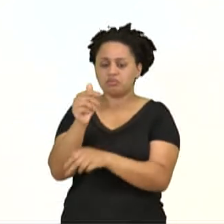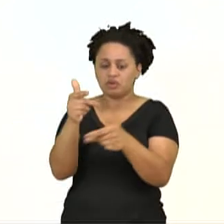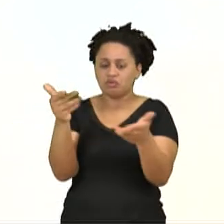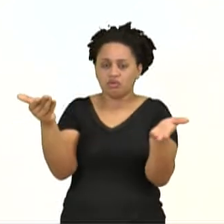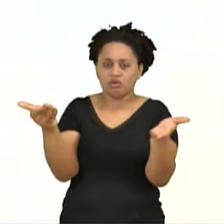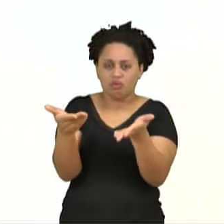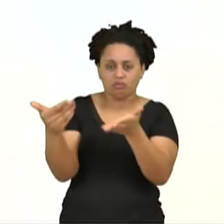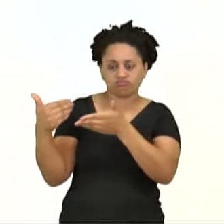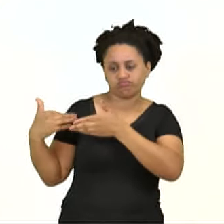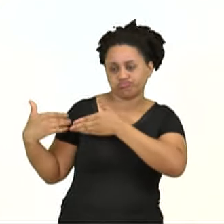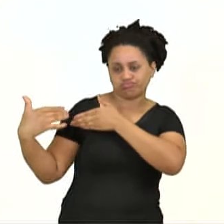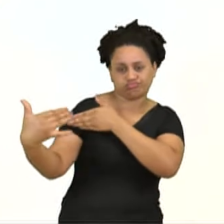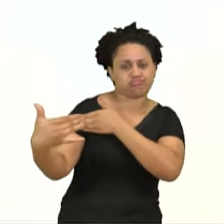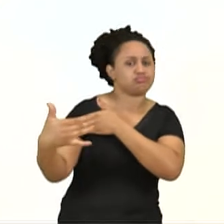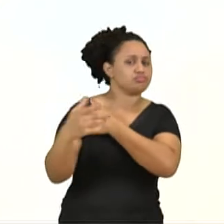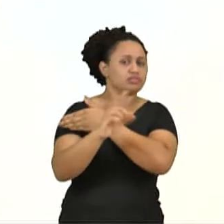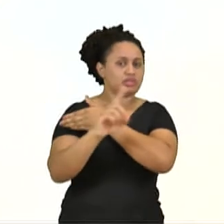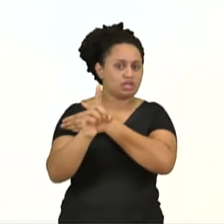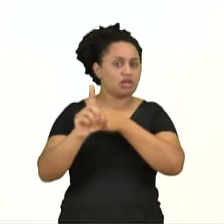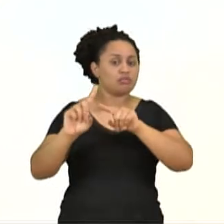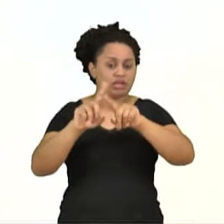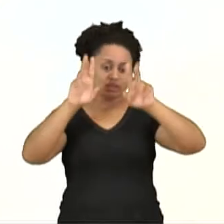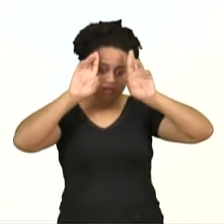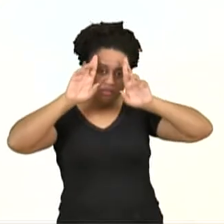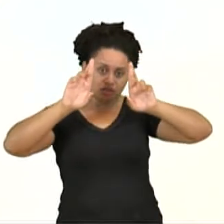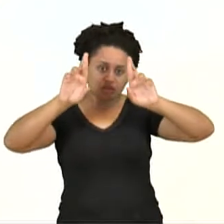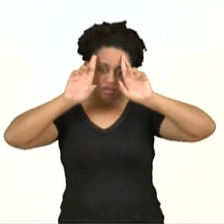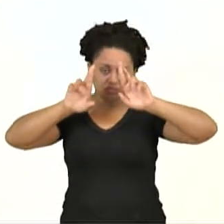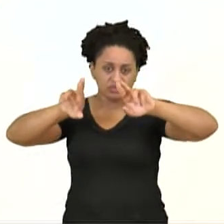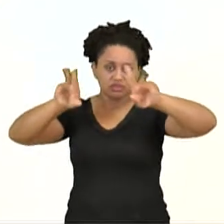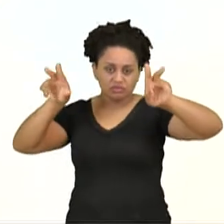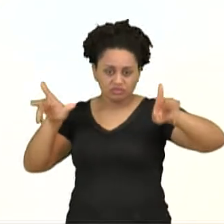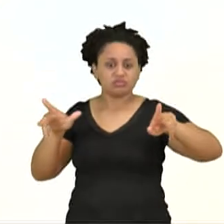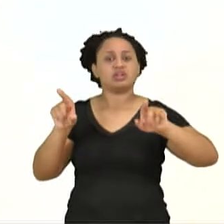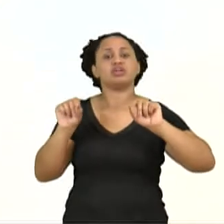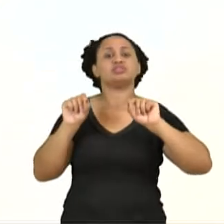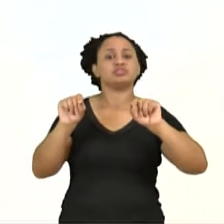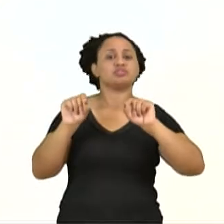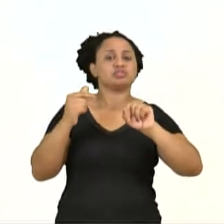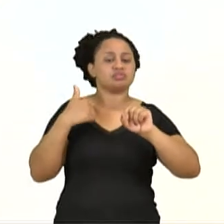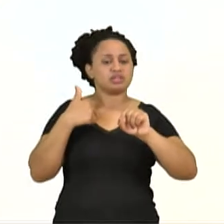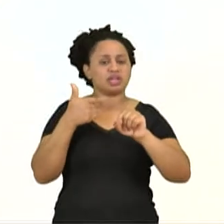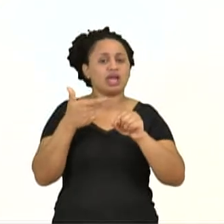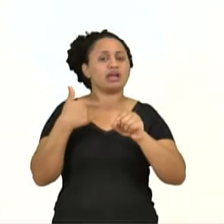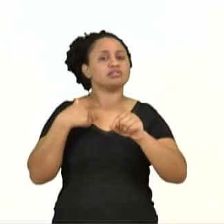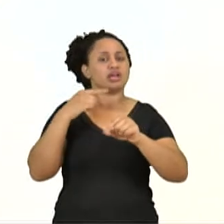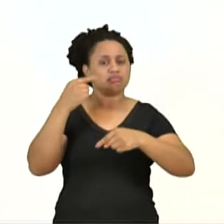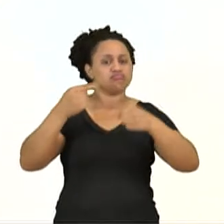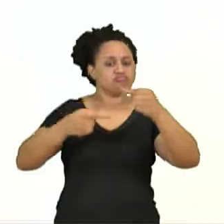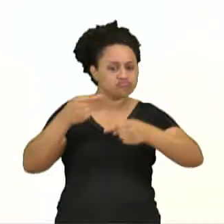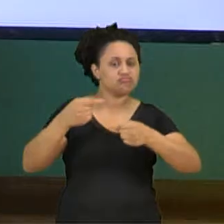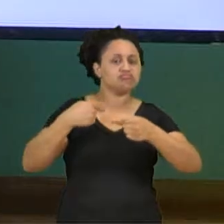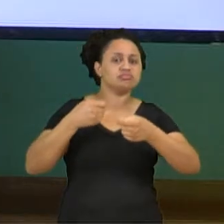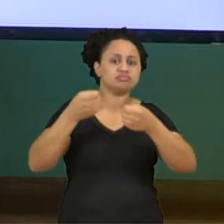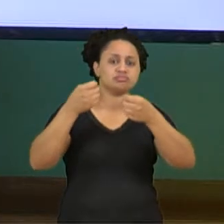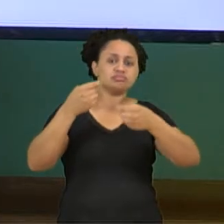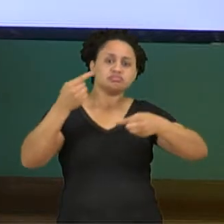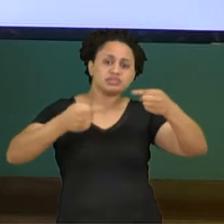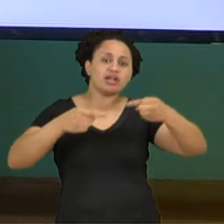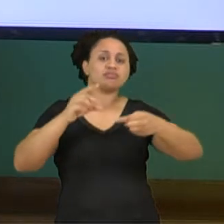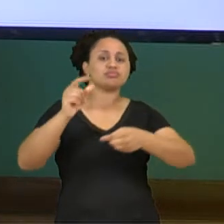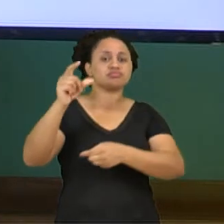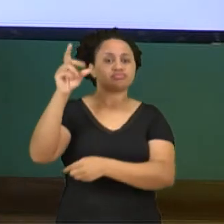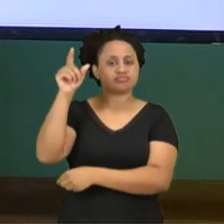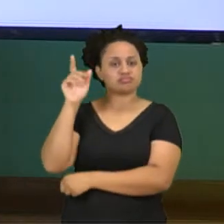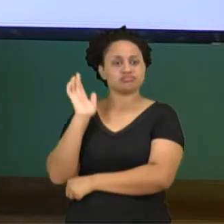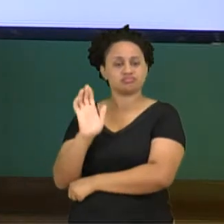dos dias de hoje. Respeitar o diferente, respeitar o outro, não é uma discussão dos dias de hoje. E o Voltaire nos chama a